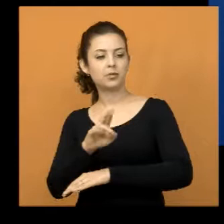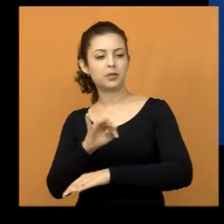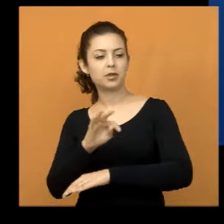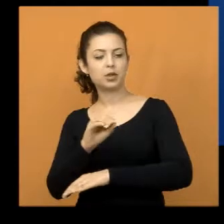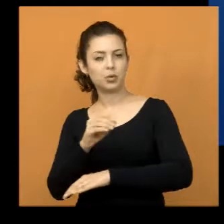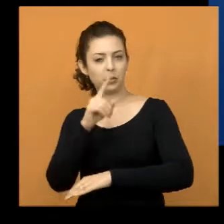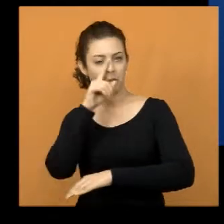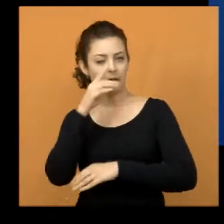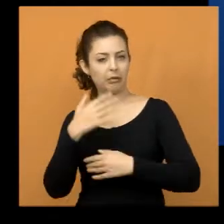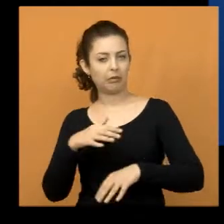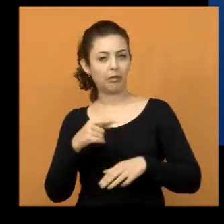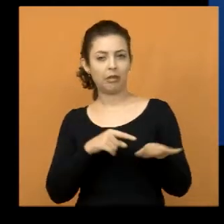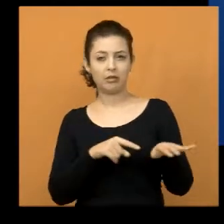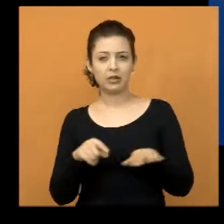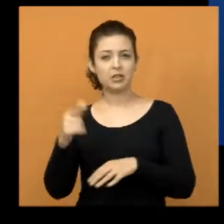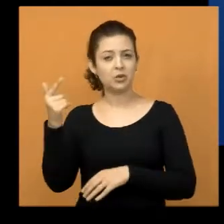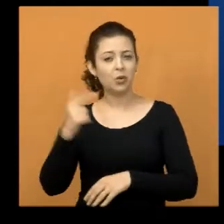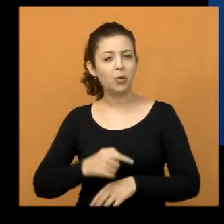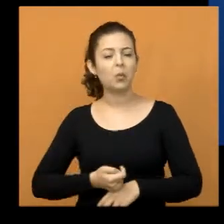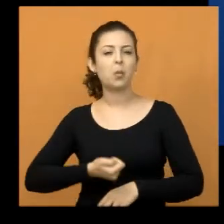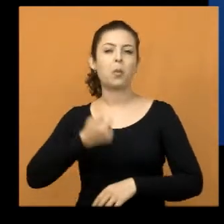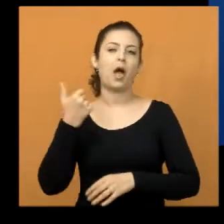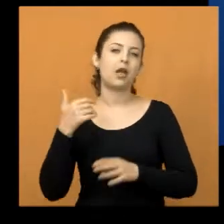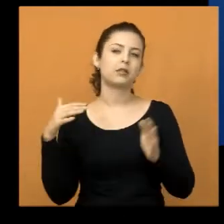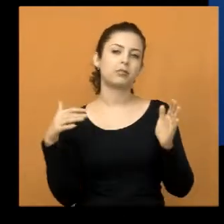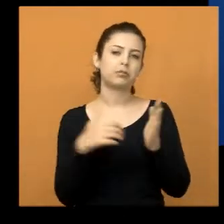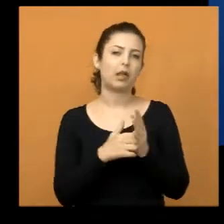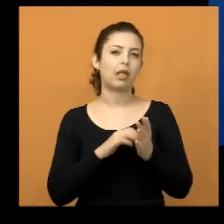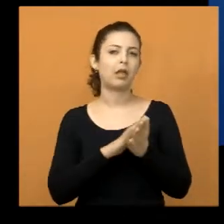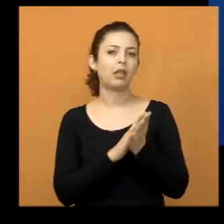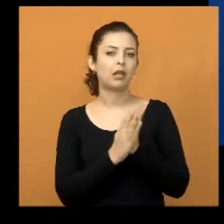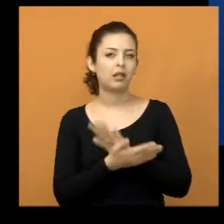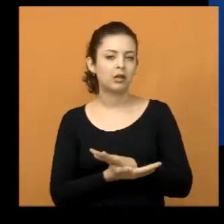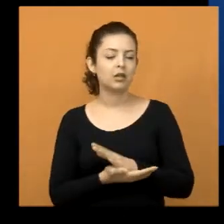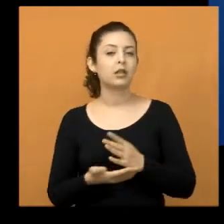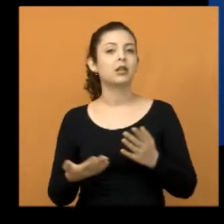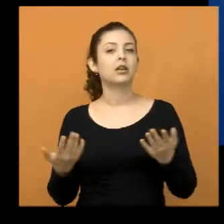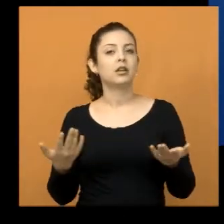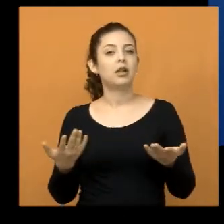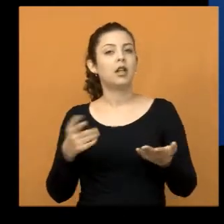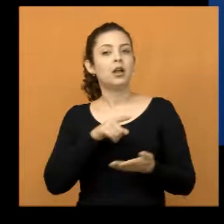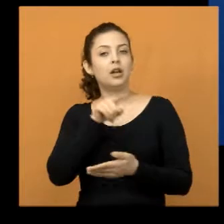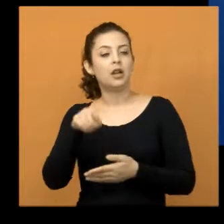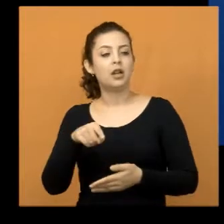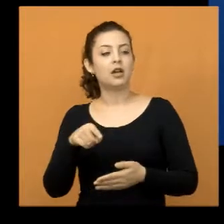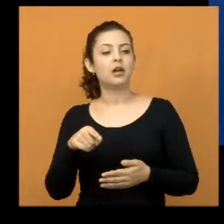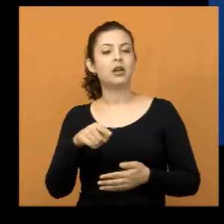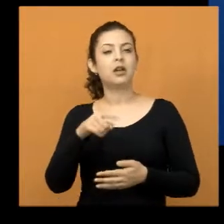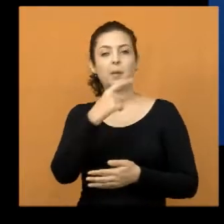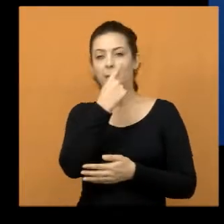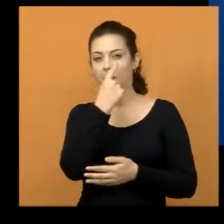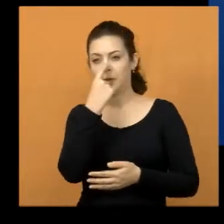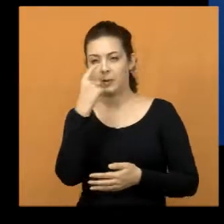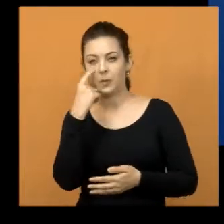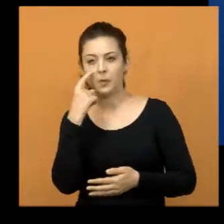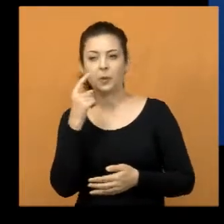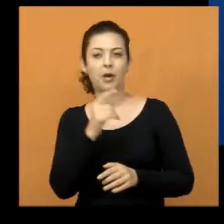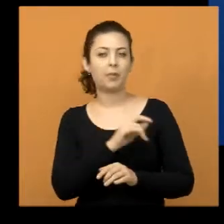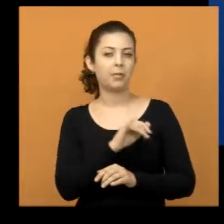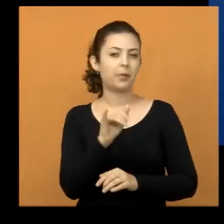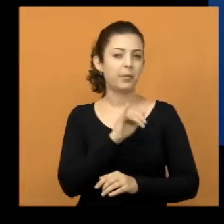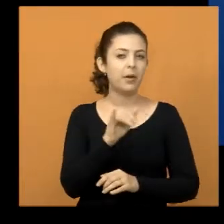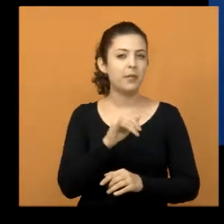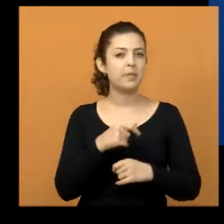danado. Essa semana, de novo, quase que aconteceu uma tragédia. E aí também estivemos lá no Parque Meia Lua, também falando da